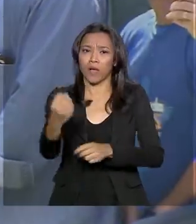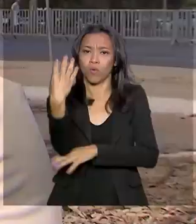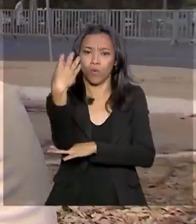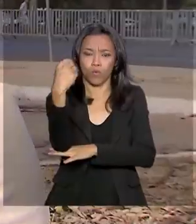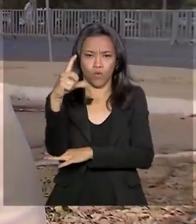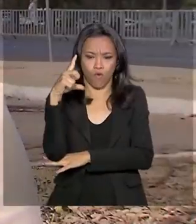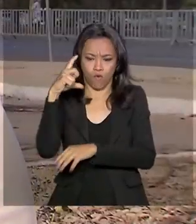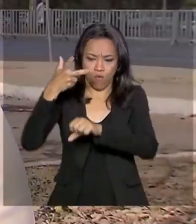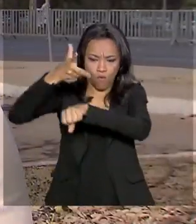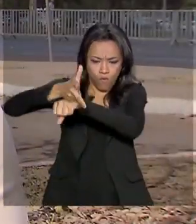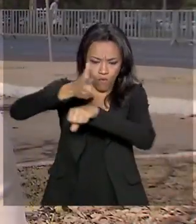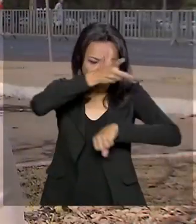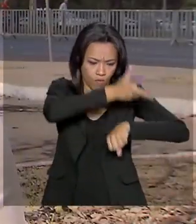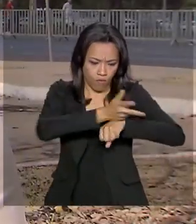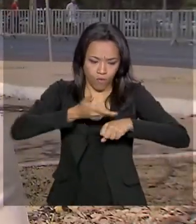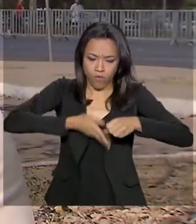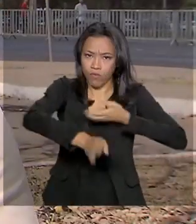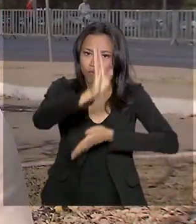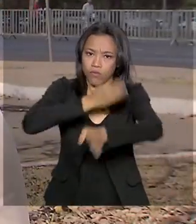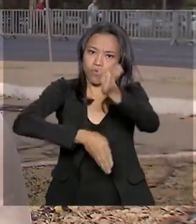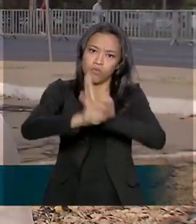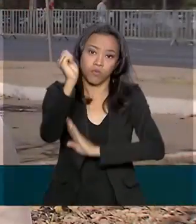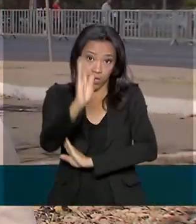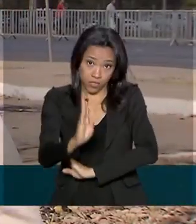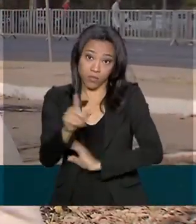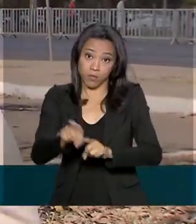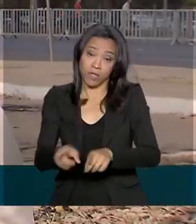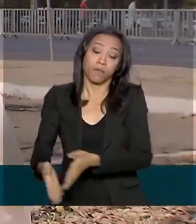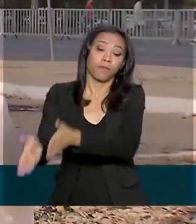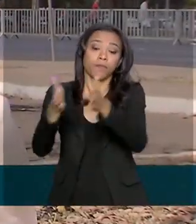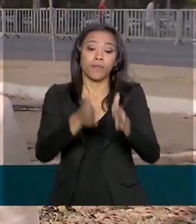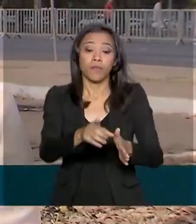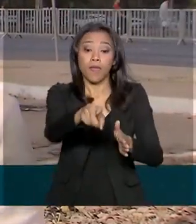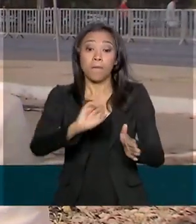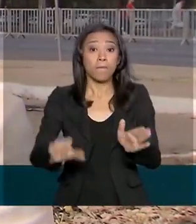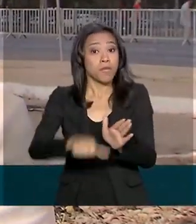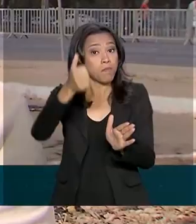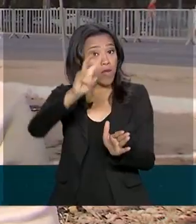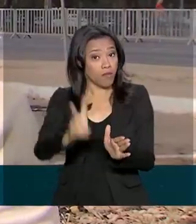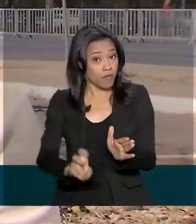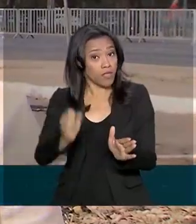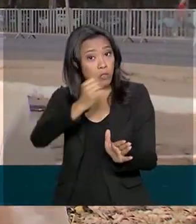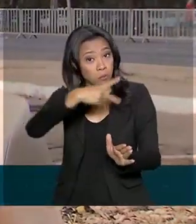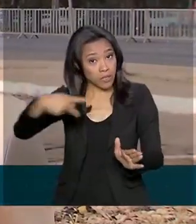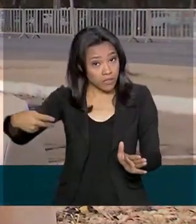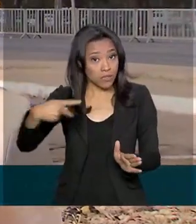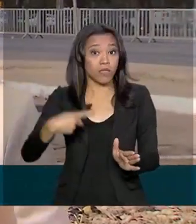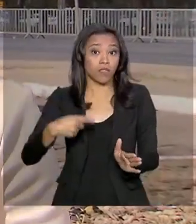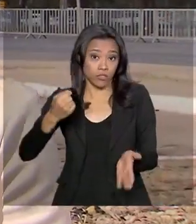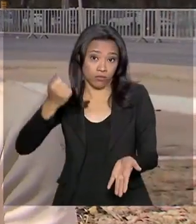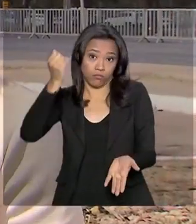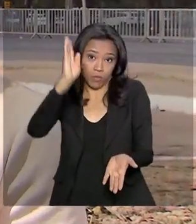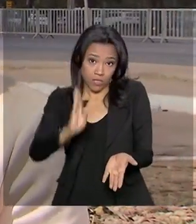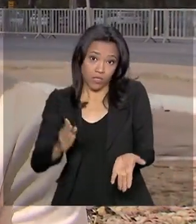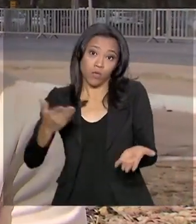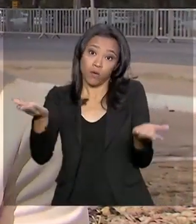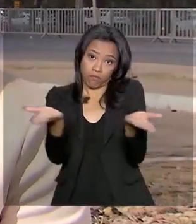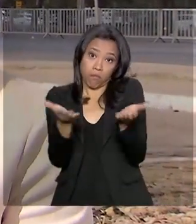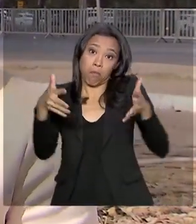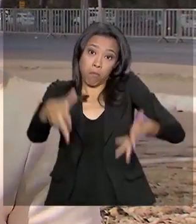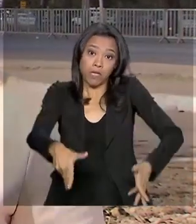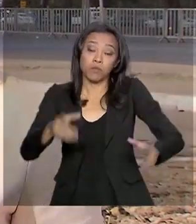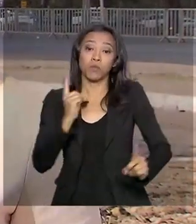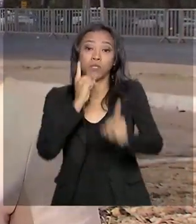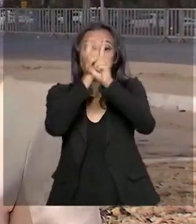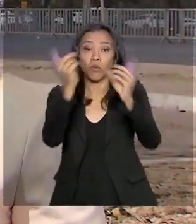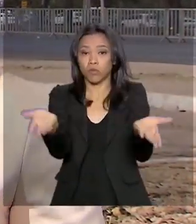Esta foi a primeira vez que um presidente da República participou de um ato evangélico aqui em Brasília. Em junho, presidente